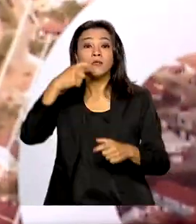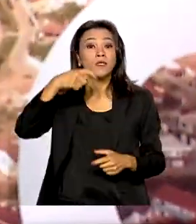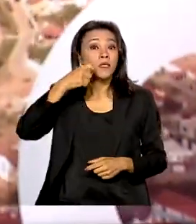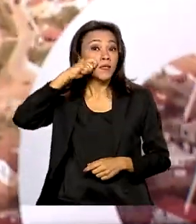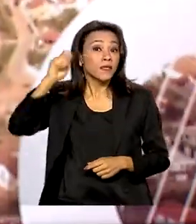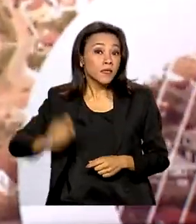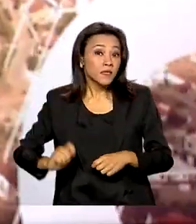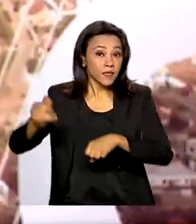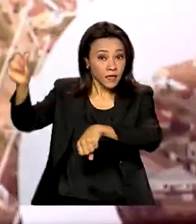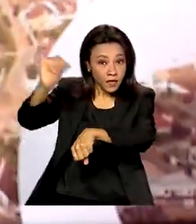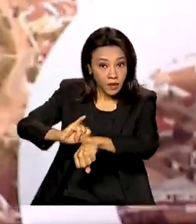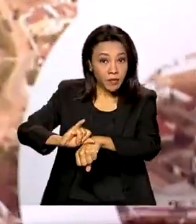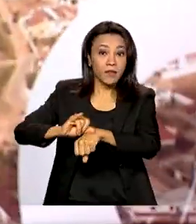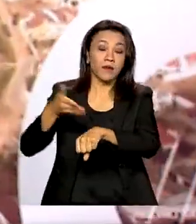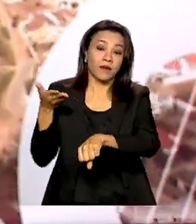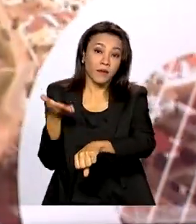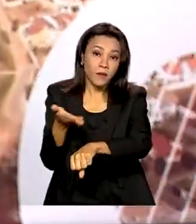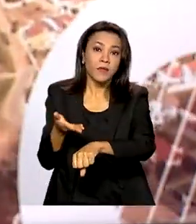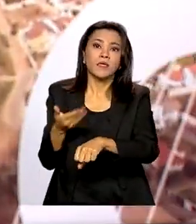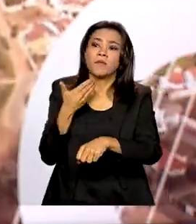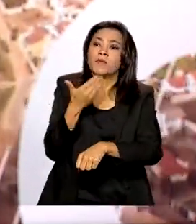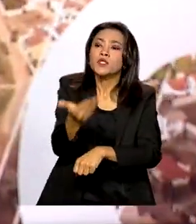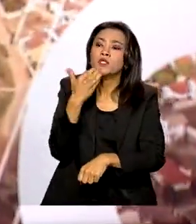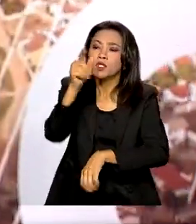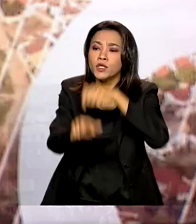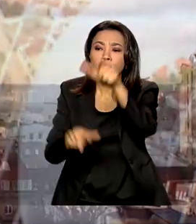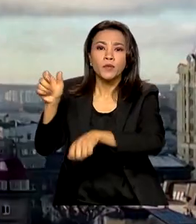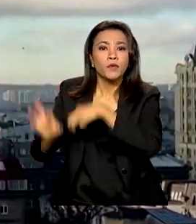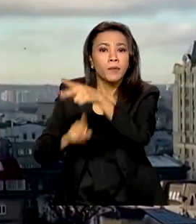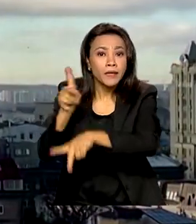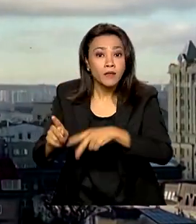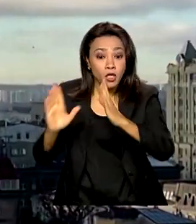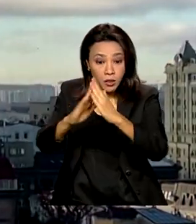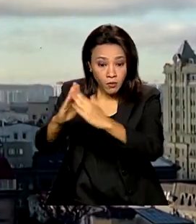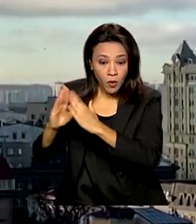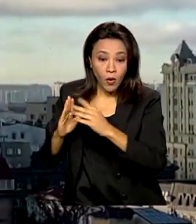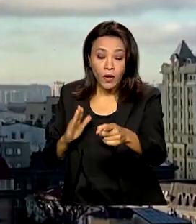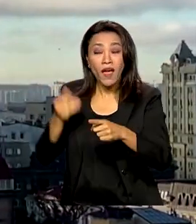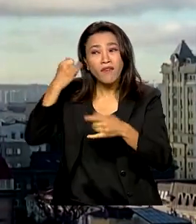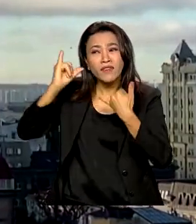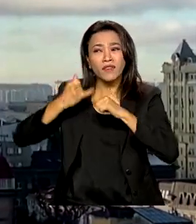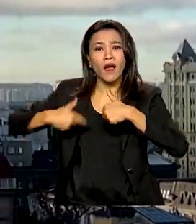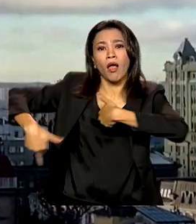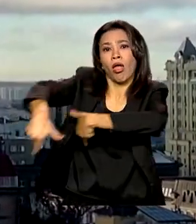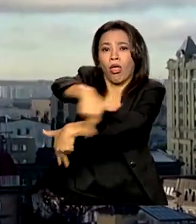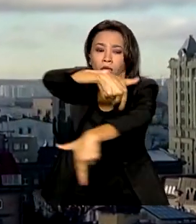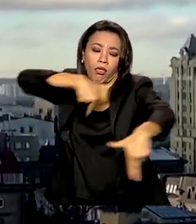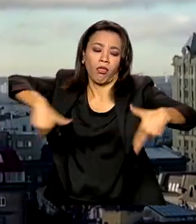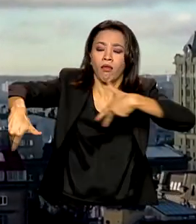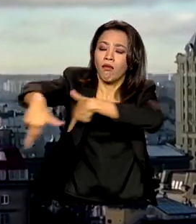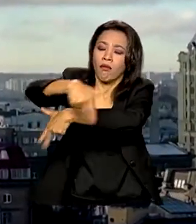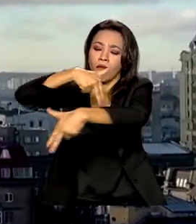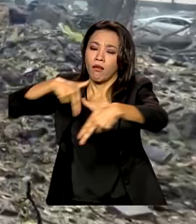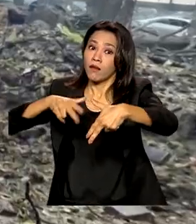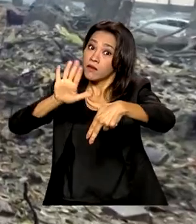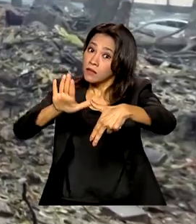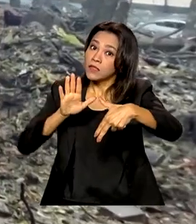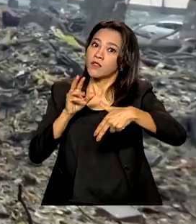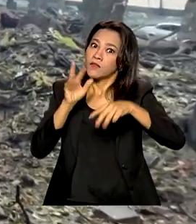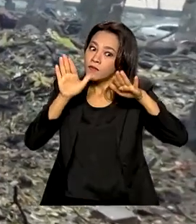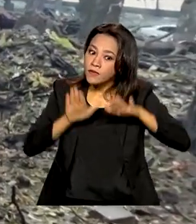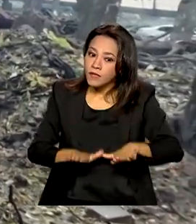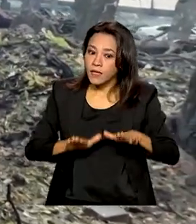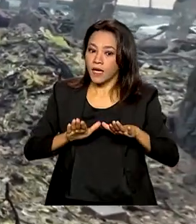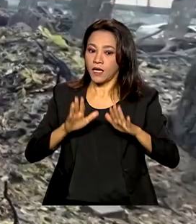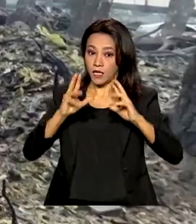pediu aos brasileiros que ainda residem no país para evitar deslocamentos e que permaneçam em locais protegidos